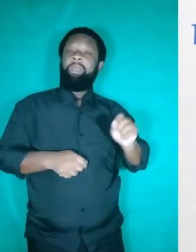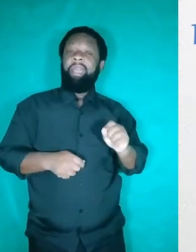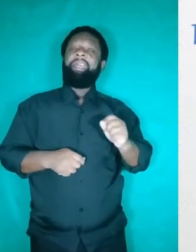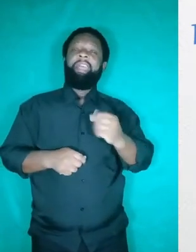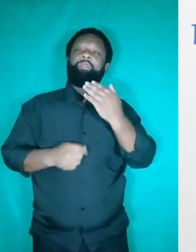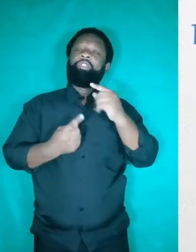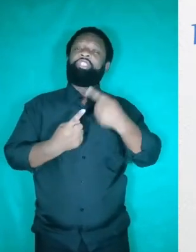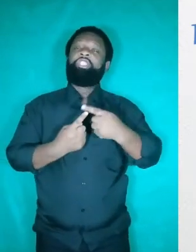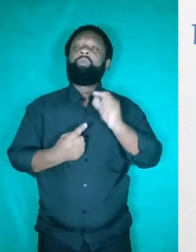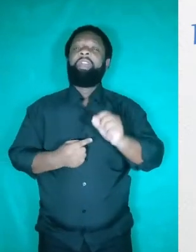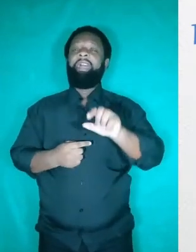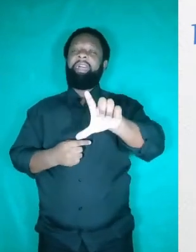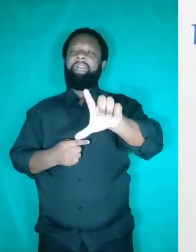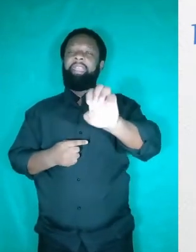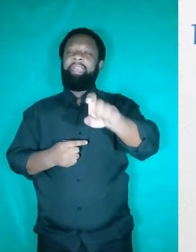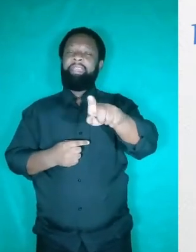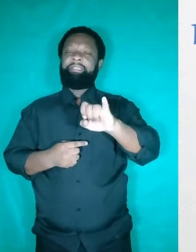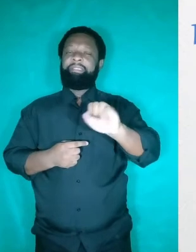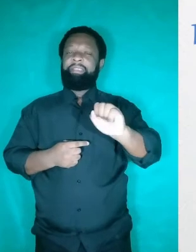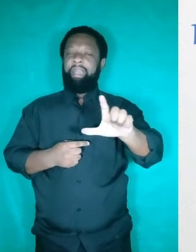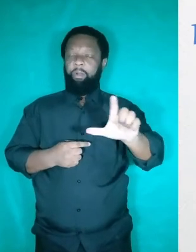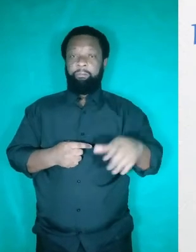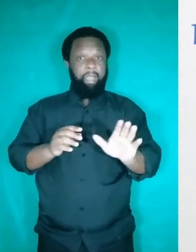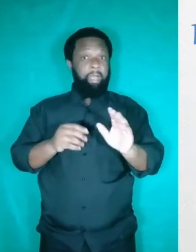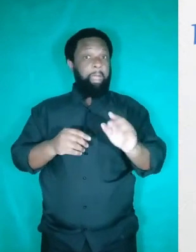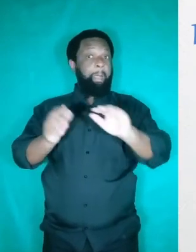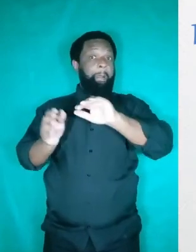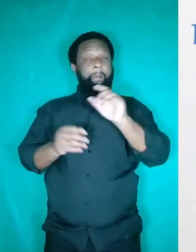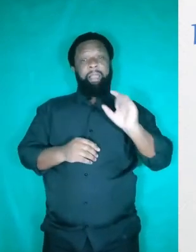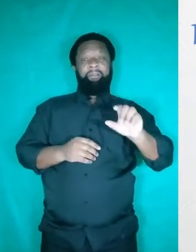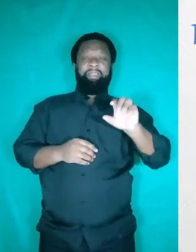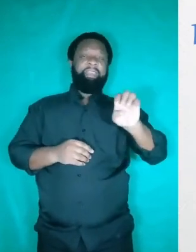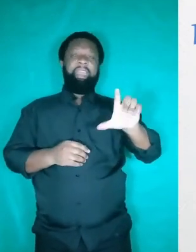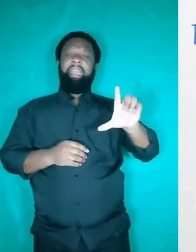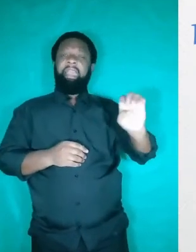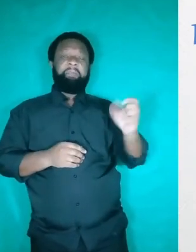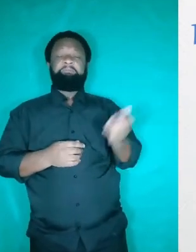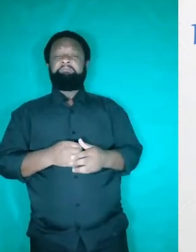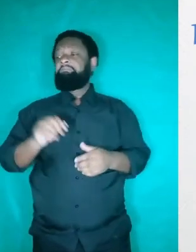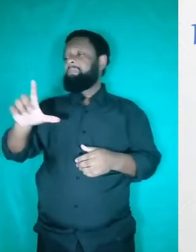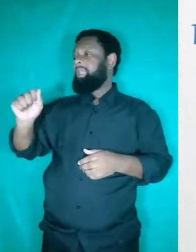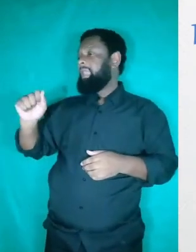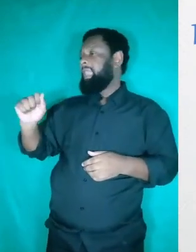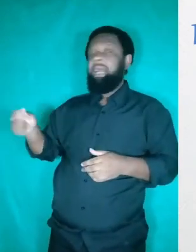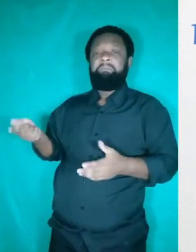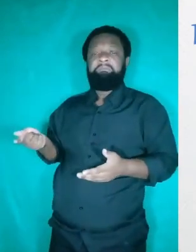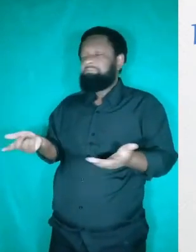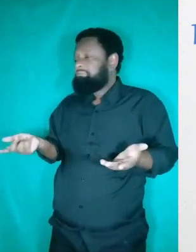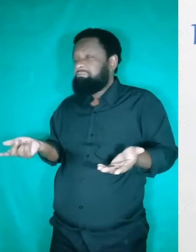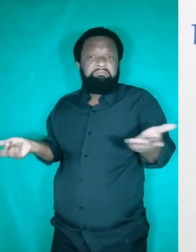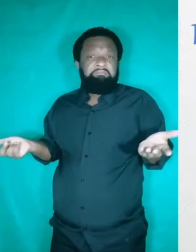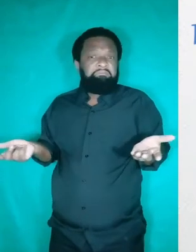lexicais. Já as palavras ele, lá, ambos, para a gente ter o sentido